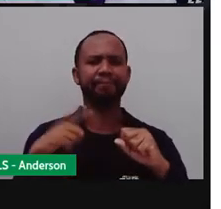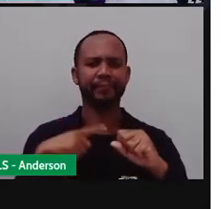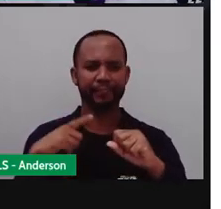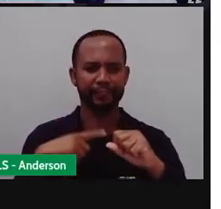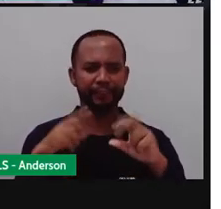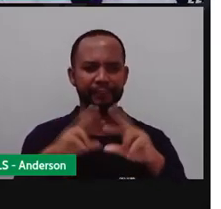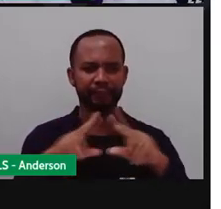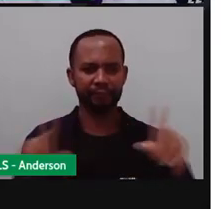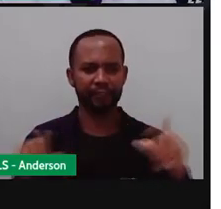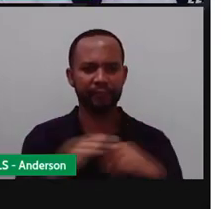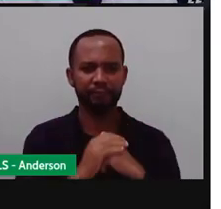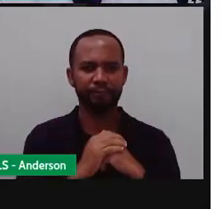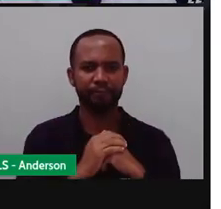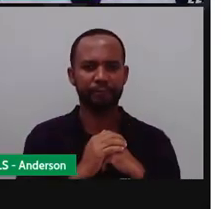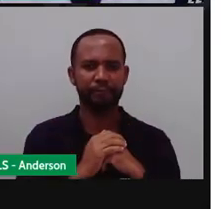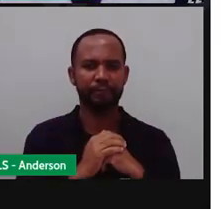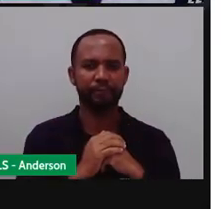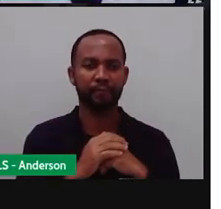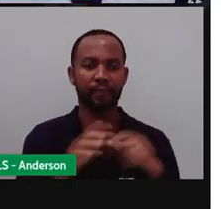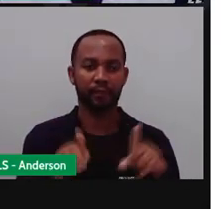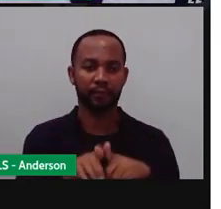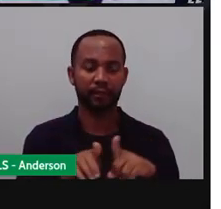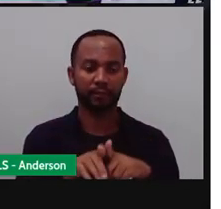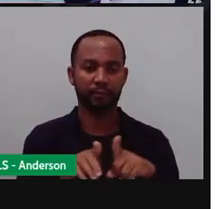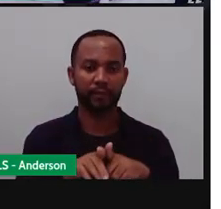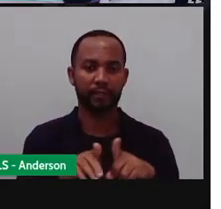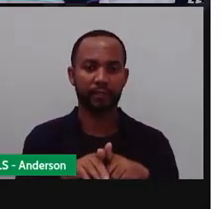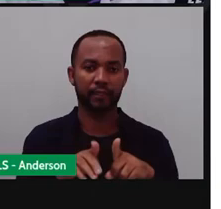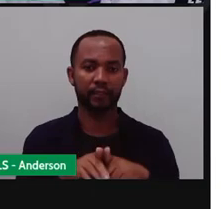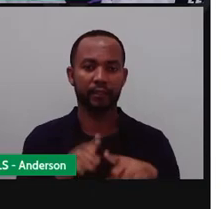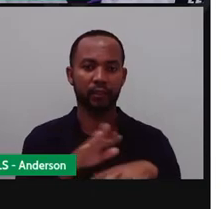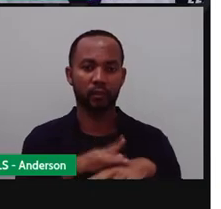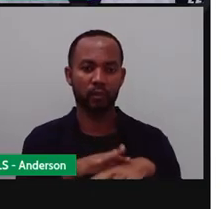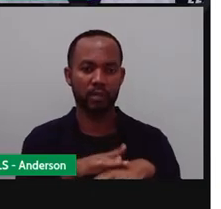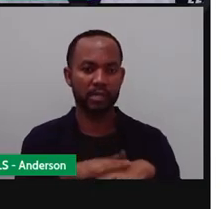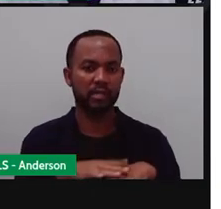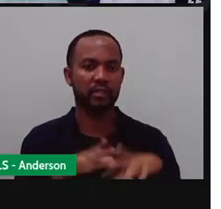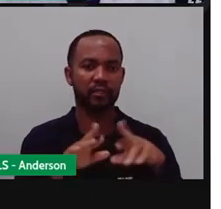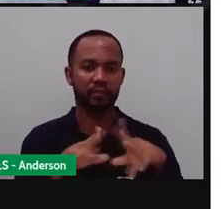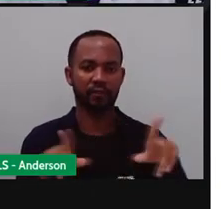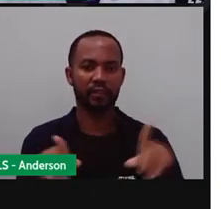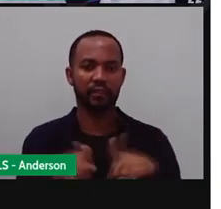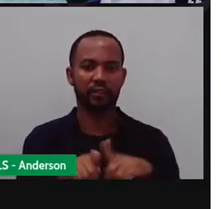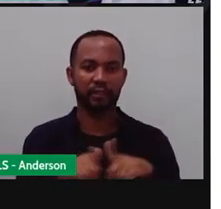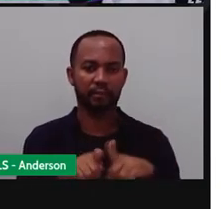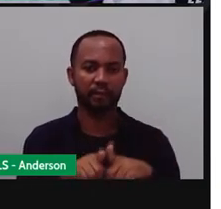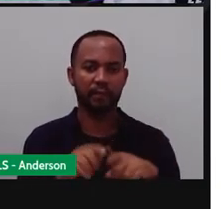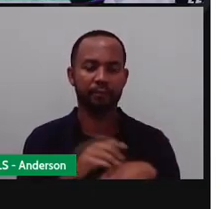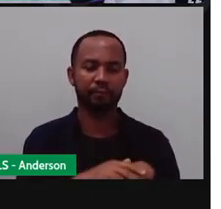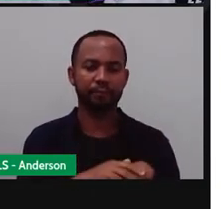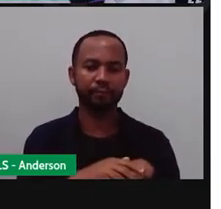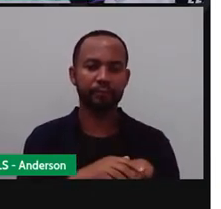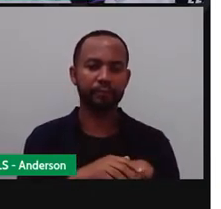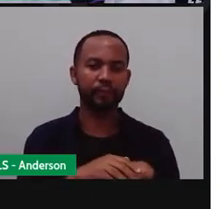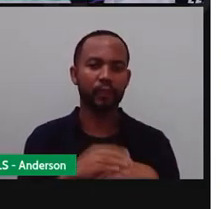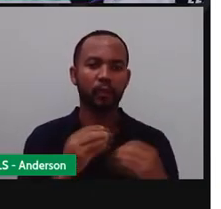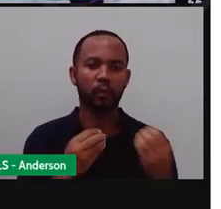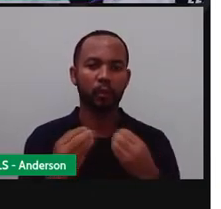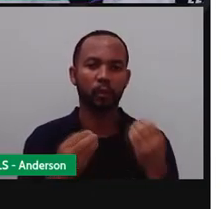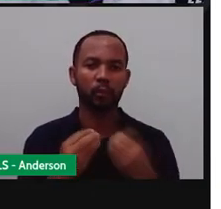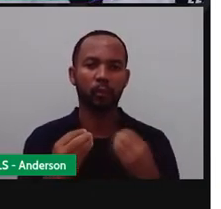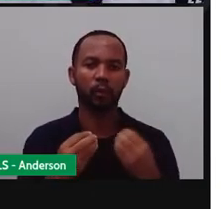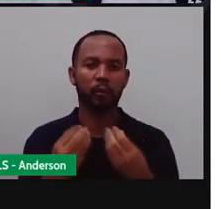lixo em local inapropriado, né? Também gera o quê? Doenças. Inclusive aquelas relacionadas com